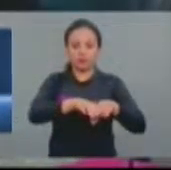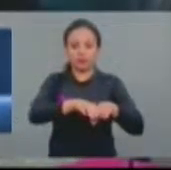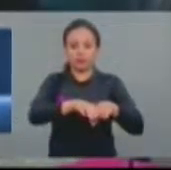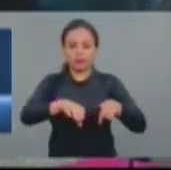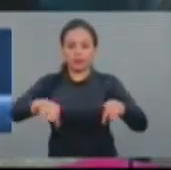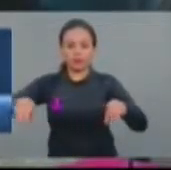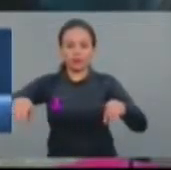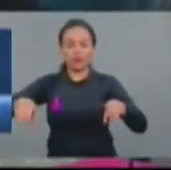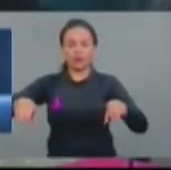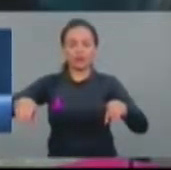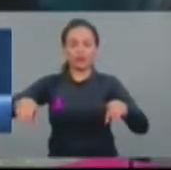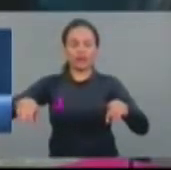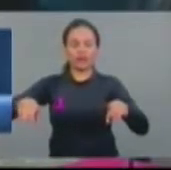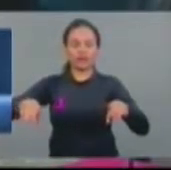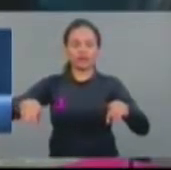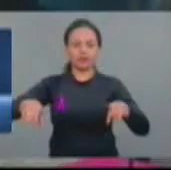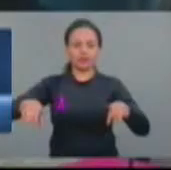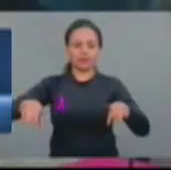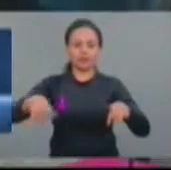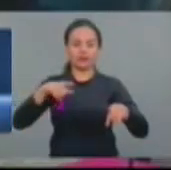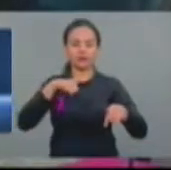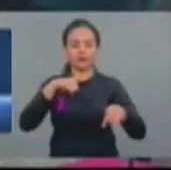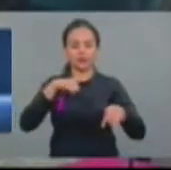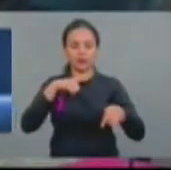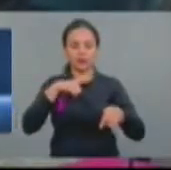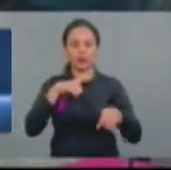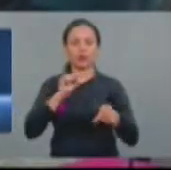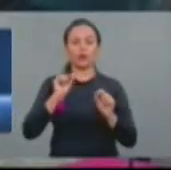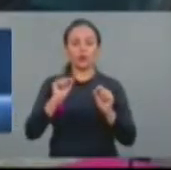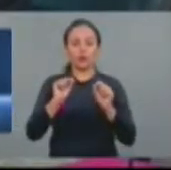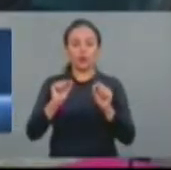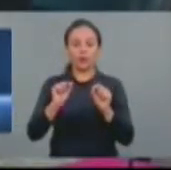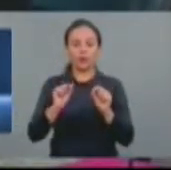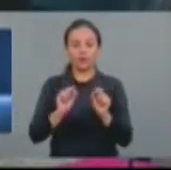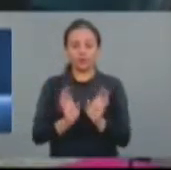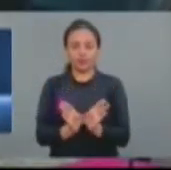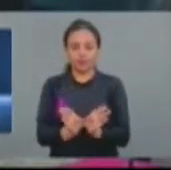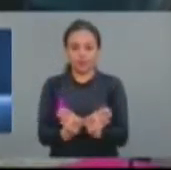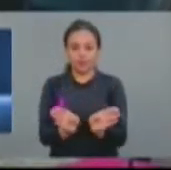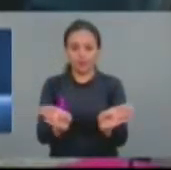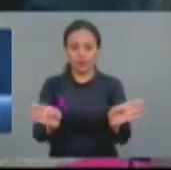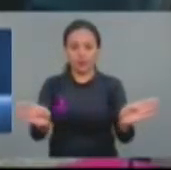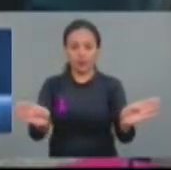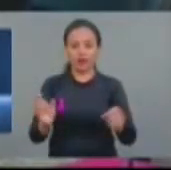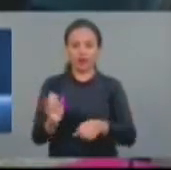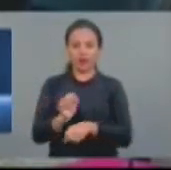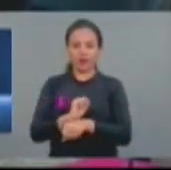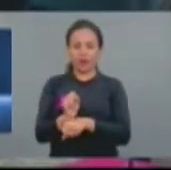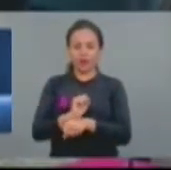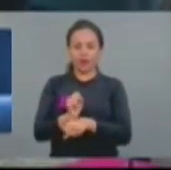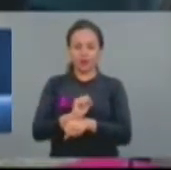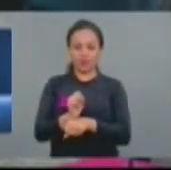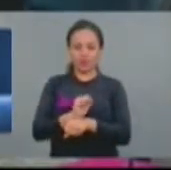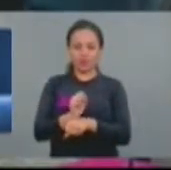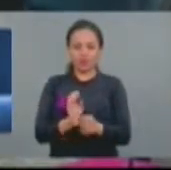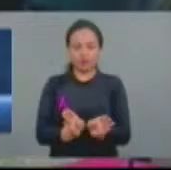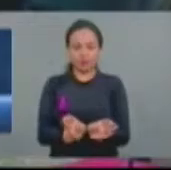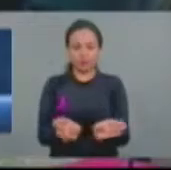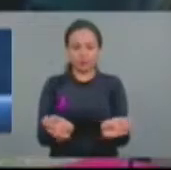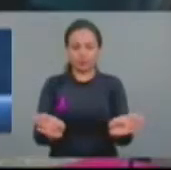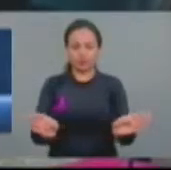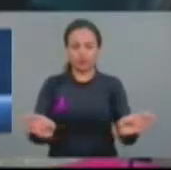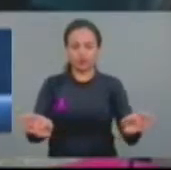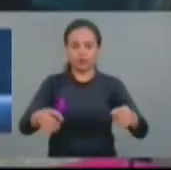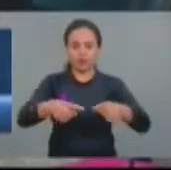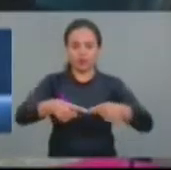trânsito na cidade, com a rodovia Padre Cícero, aonde as pessoas não precisam mais ficar presas no trânsito dentro de Juazeiro, que é um verdadeiro funil.